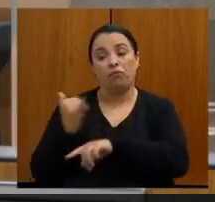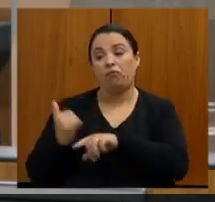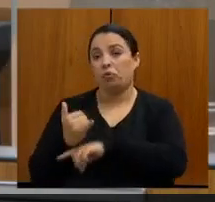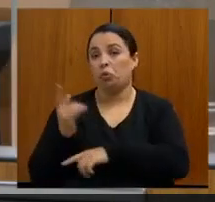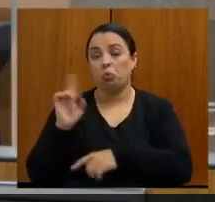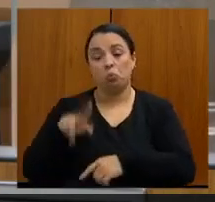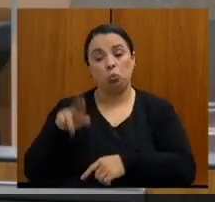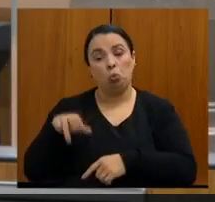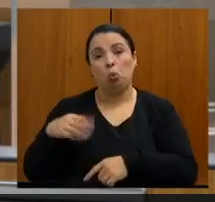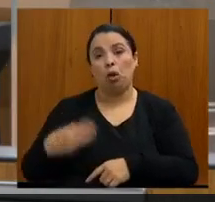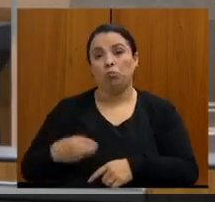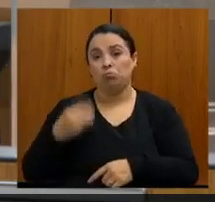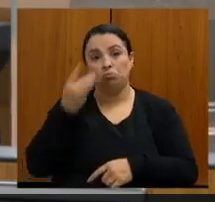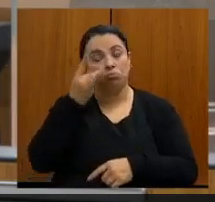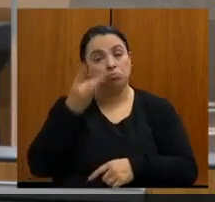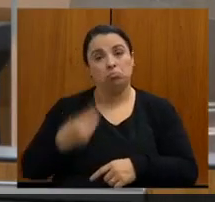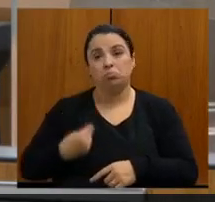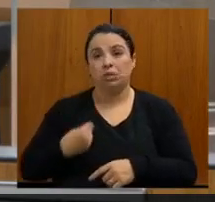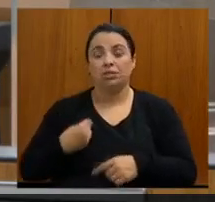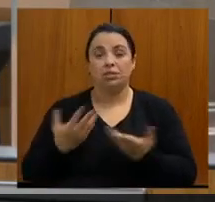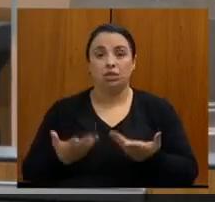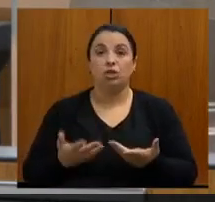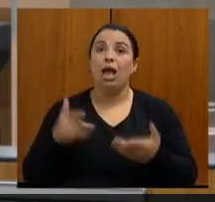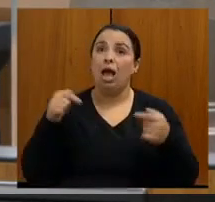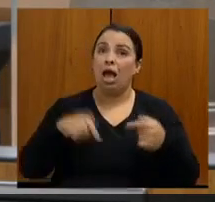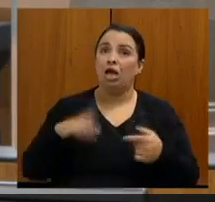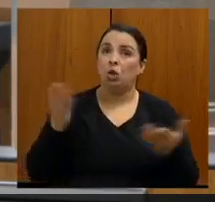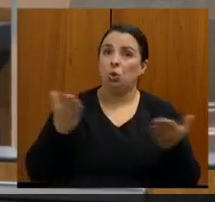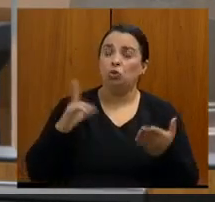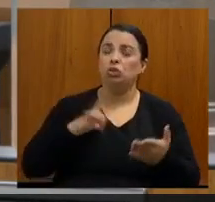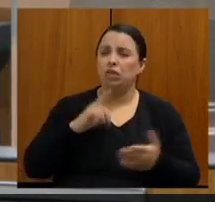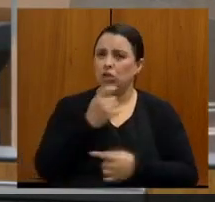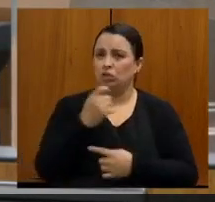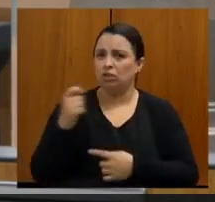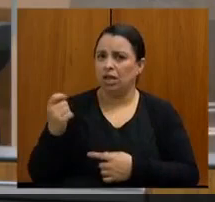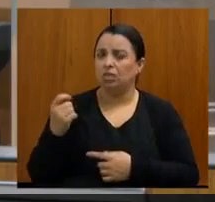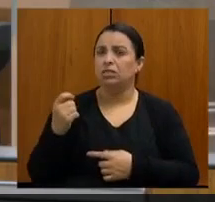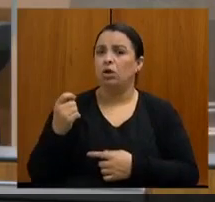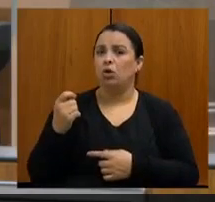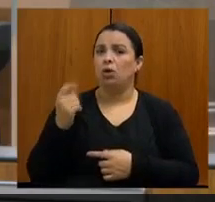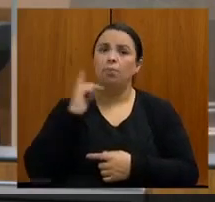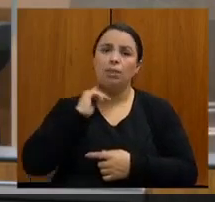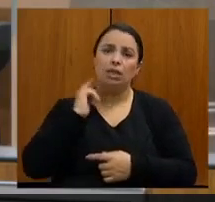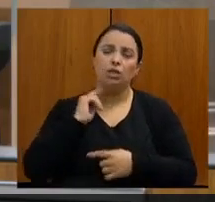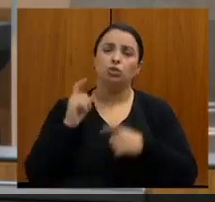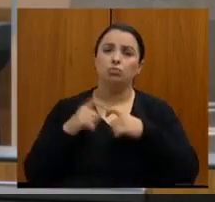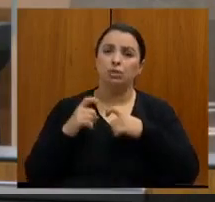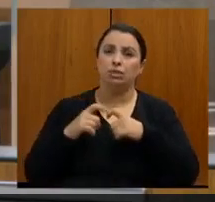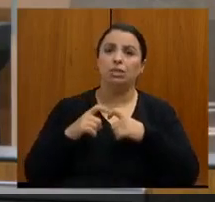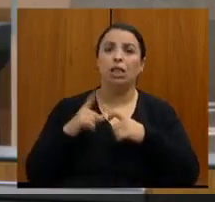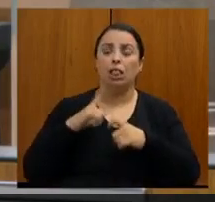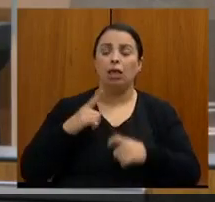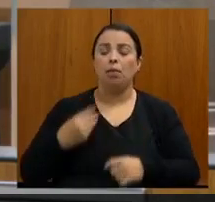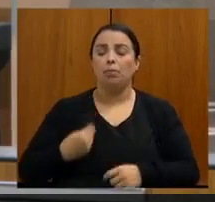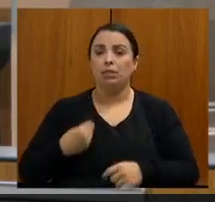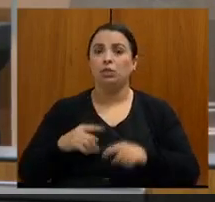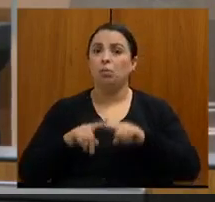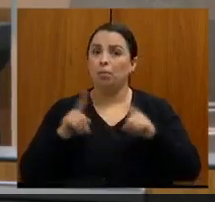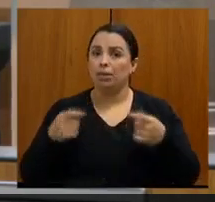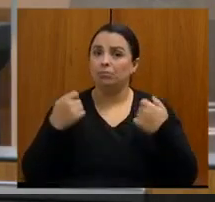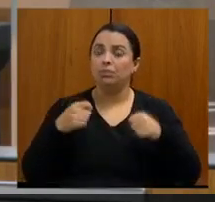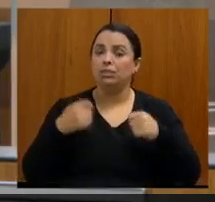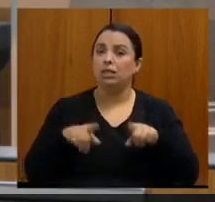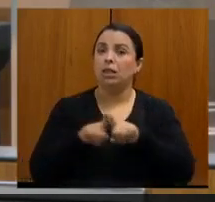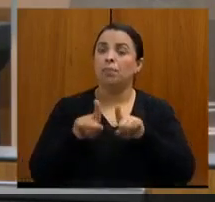que a Associação Brasileira da Medicina parece que está presente aqui, mas nós precisávamos também de buscar esse